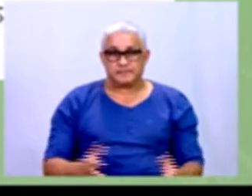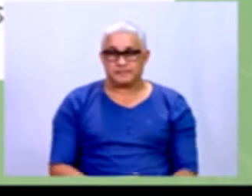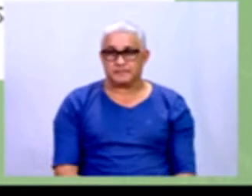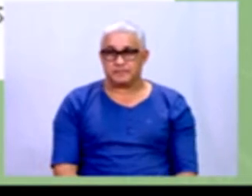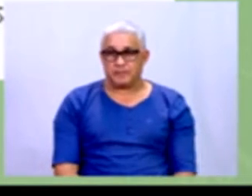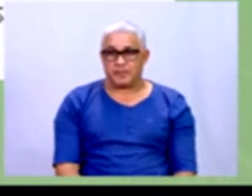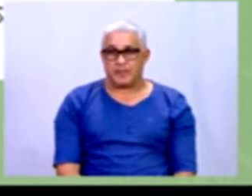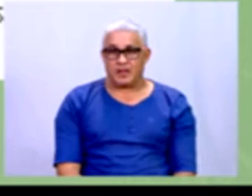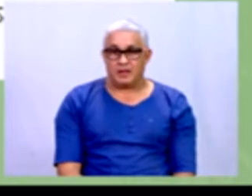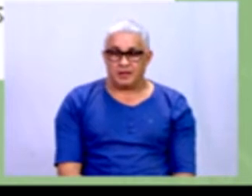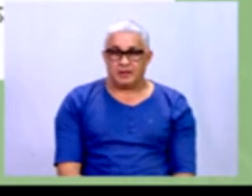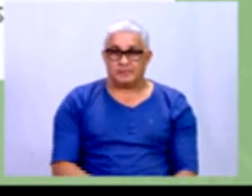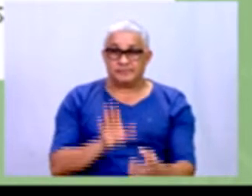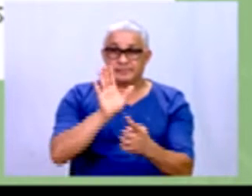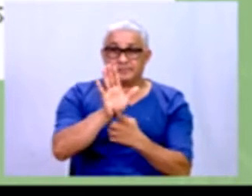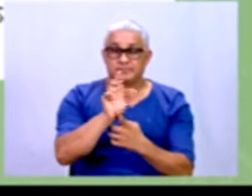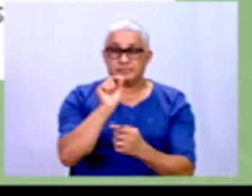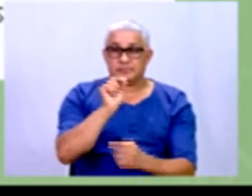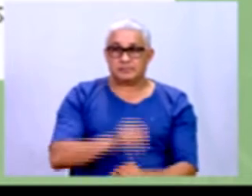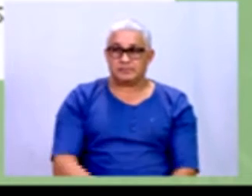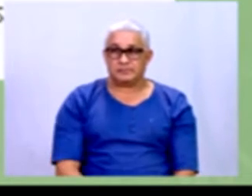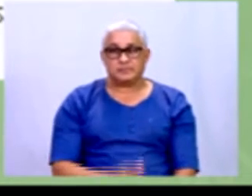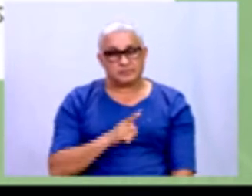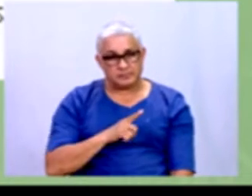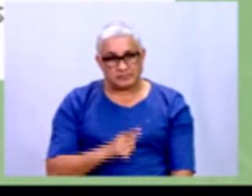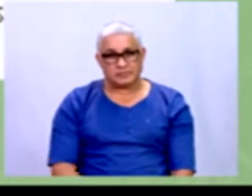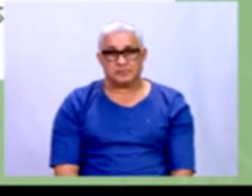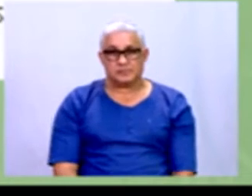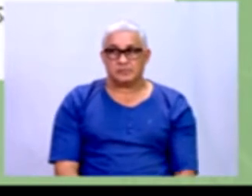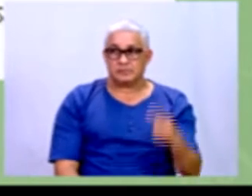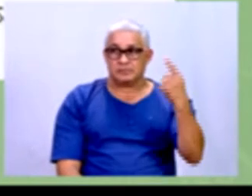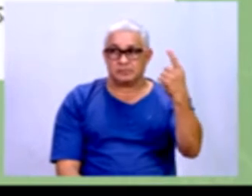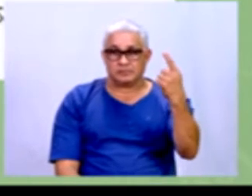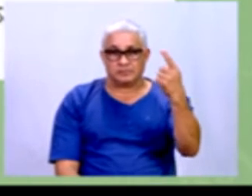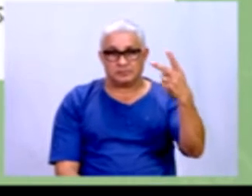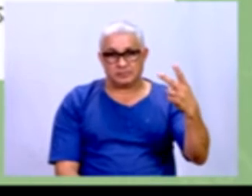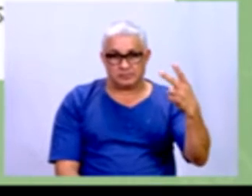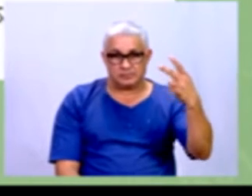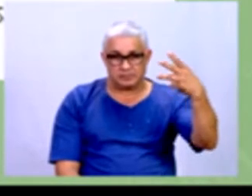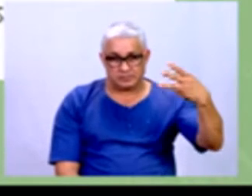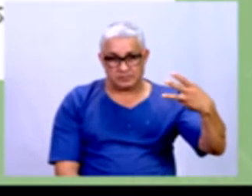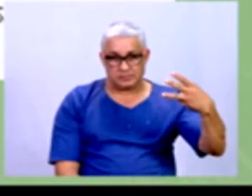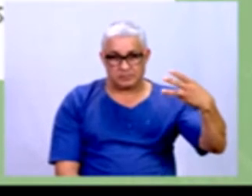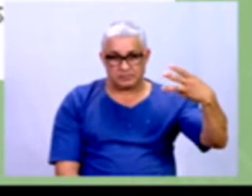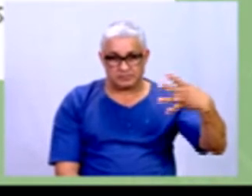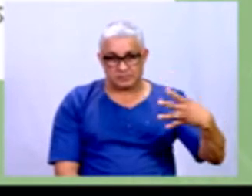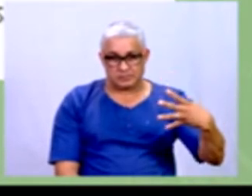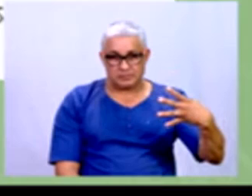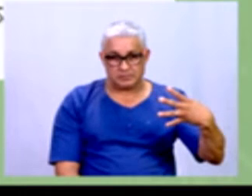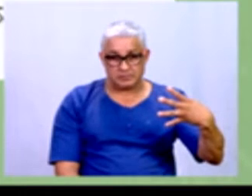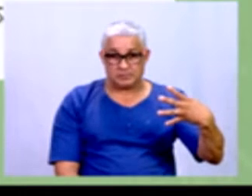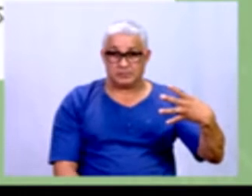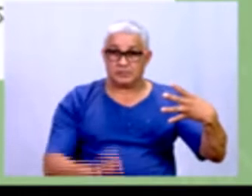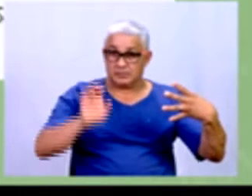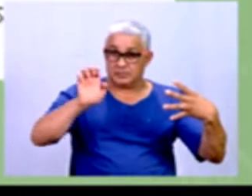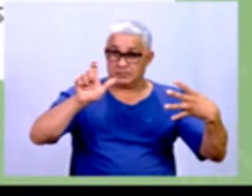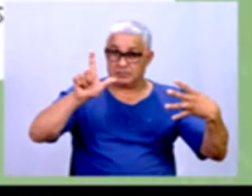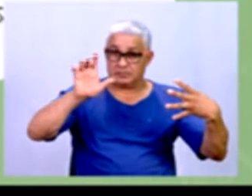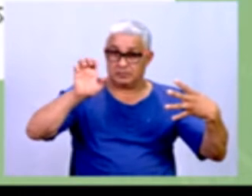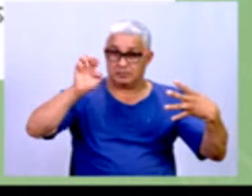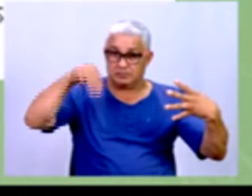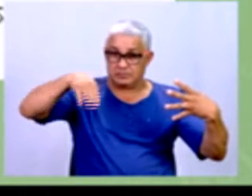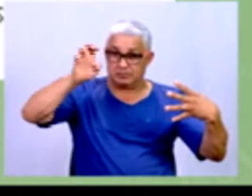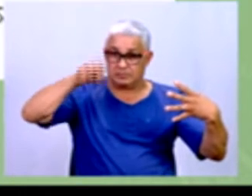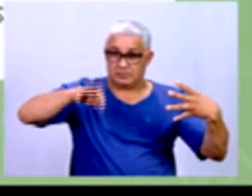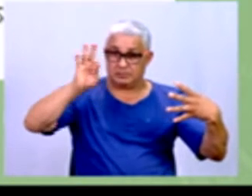Então, mostrando aqui, a gente vai ter um, dois, três, quatro elementos dentro dessa tabela.